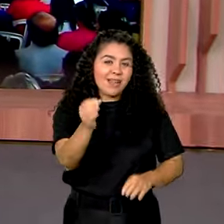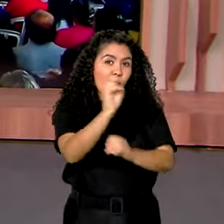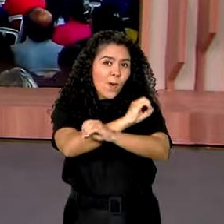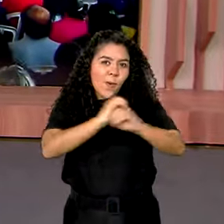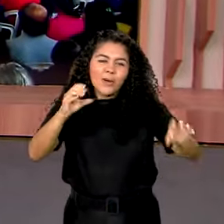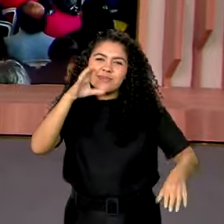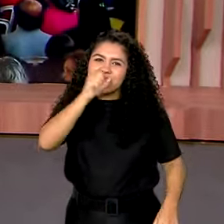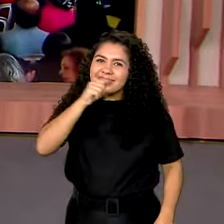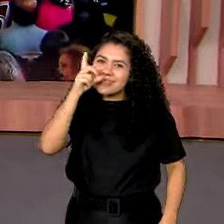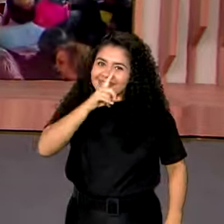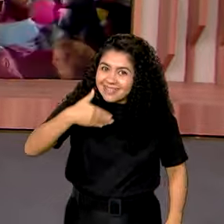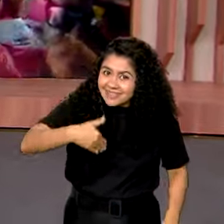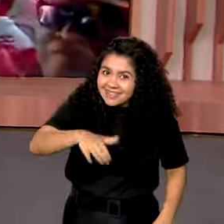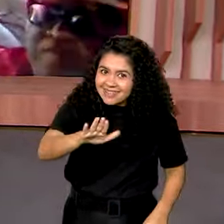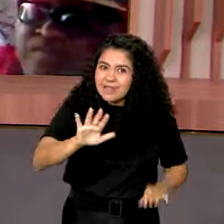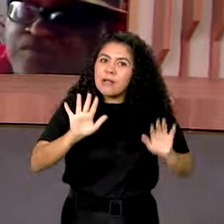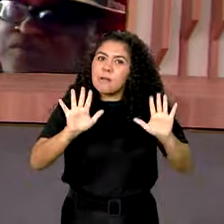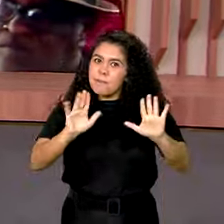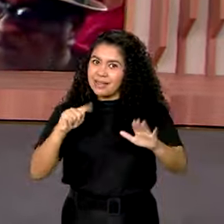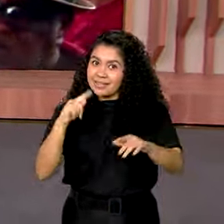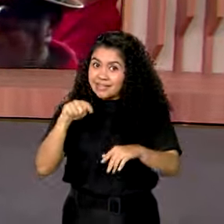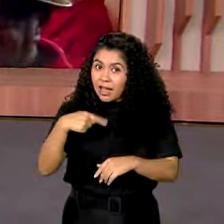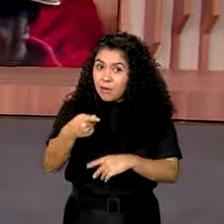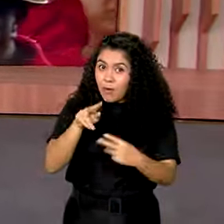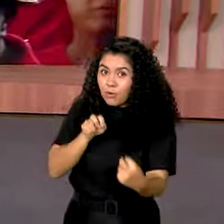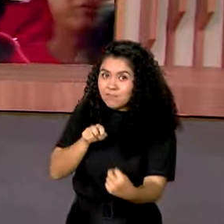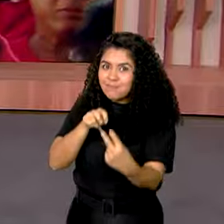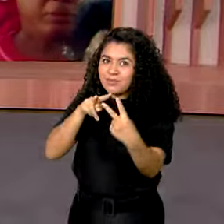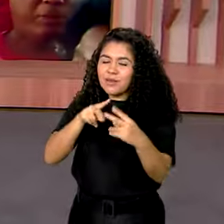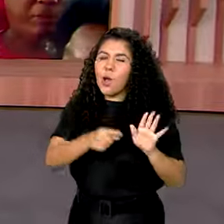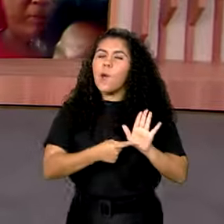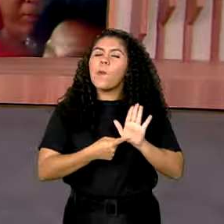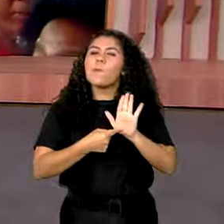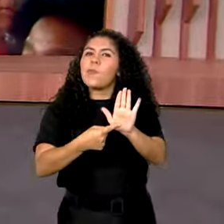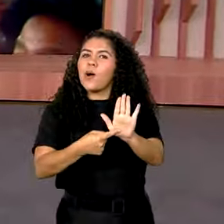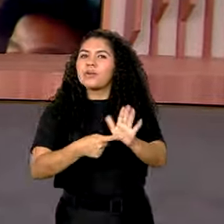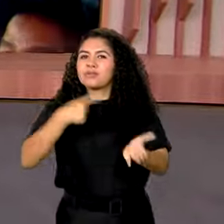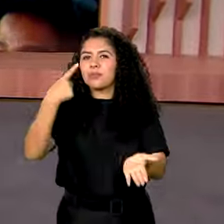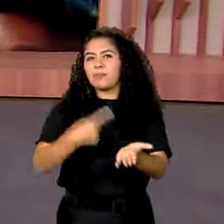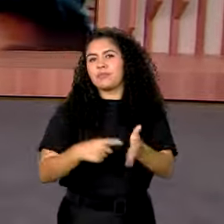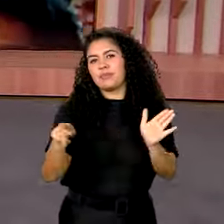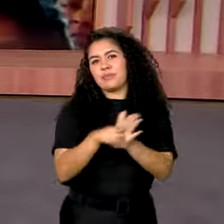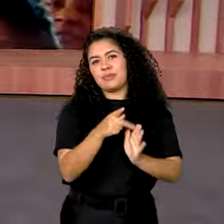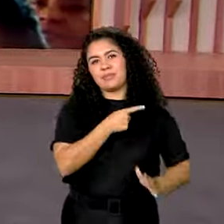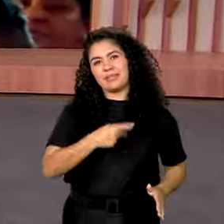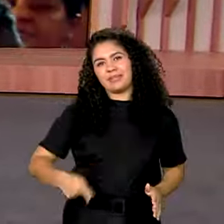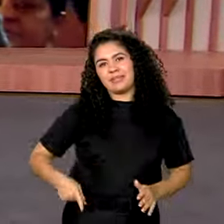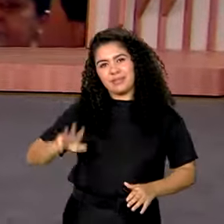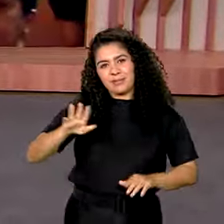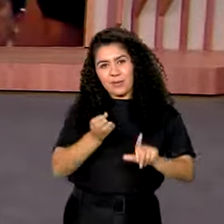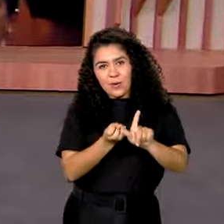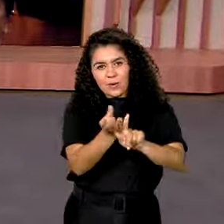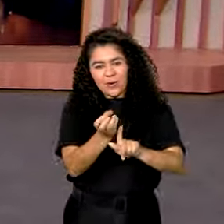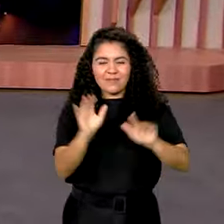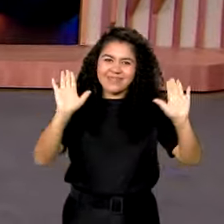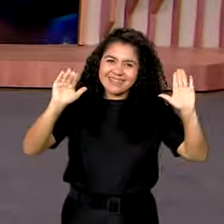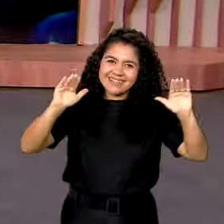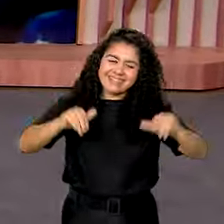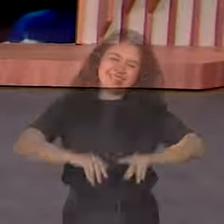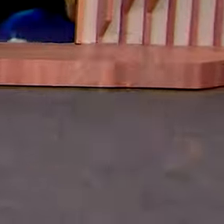ótimo fim de semana, mas a gente se vê daqui a pouco mostrando aí a agenda do presidente Lula no GOV agora. Tchau.